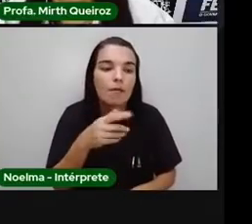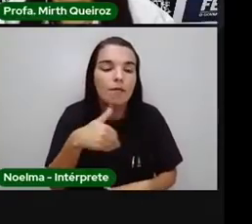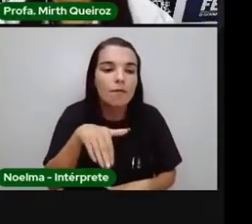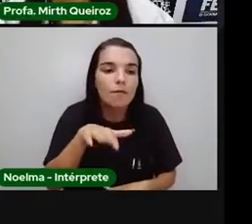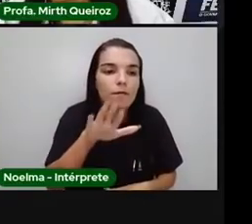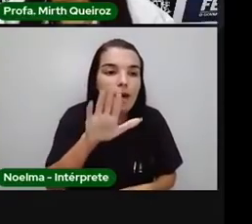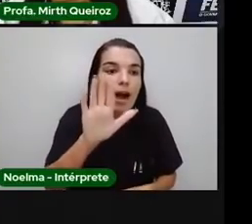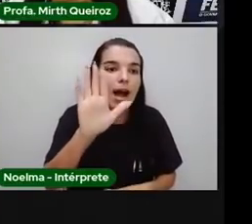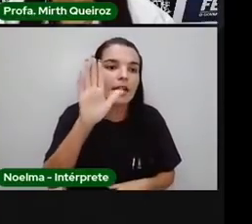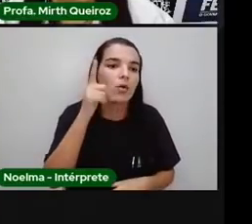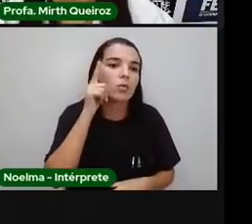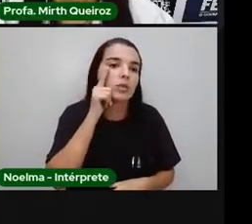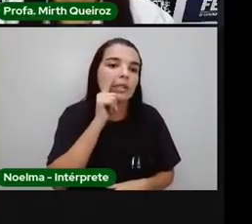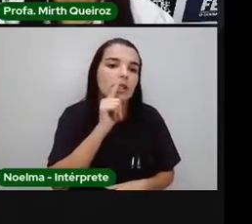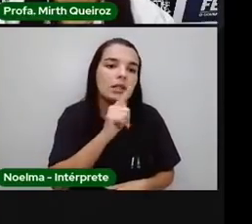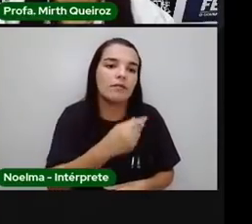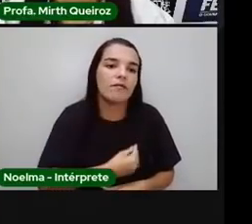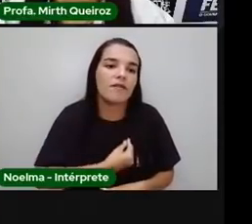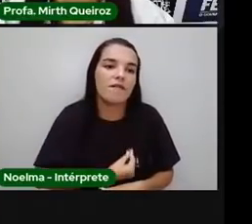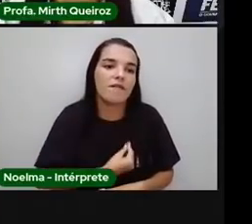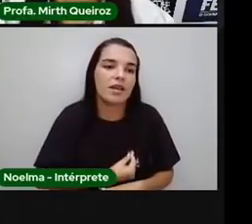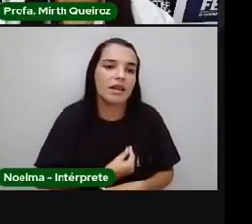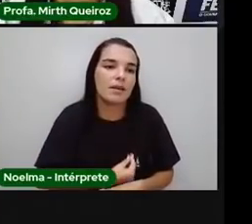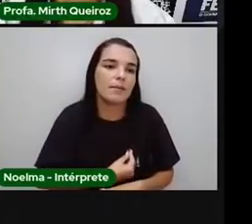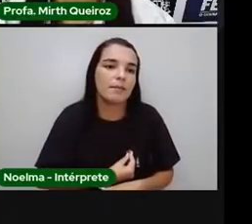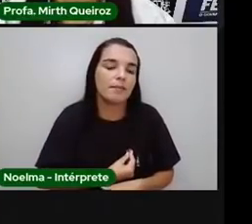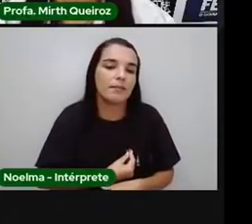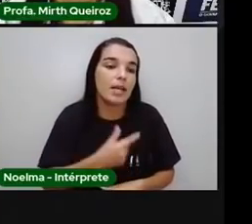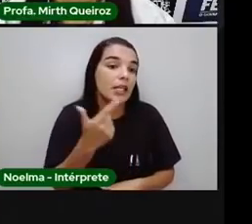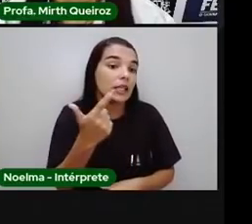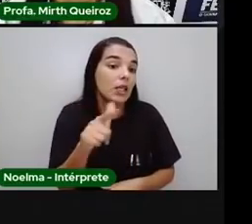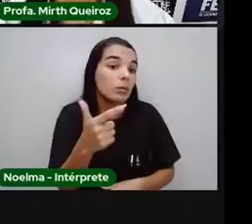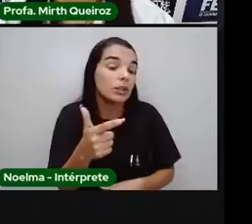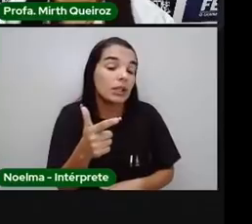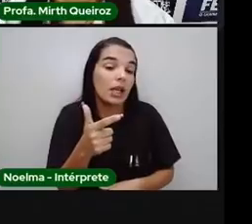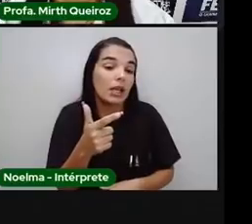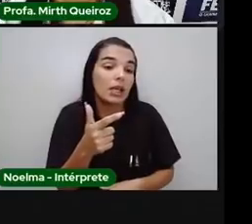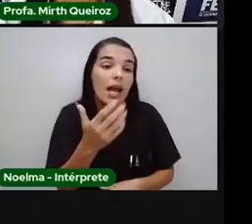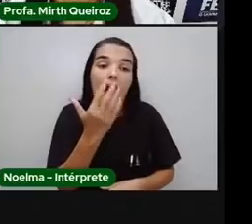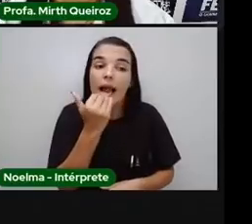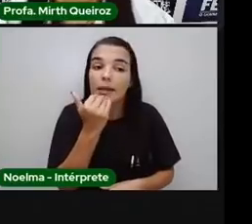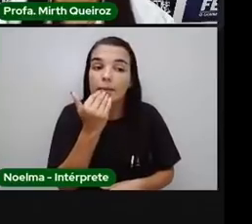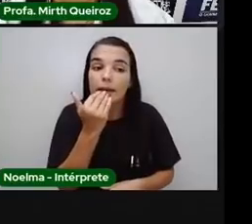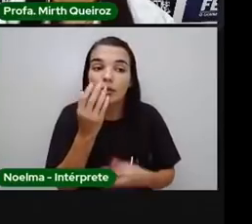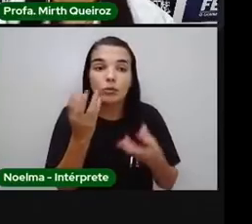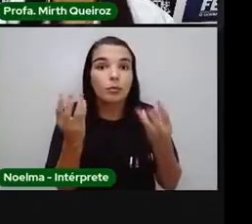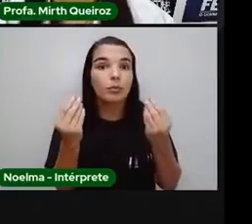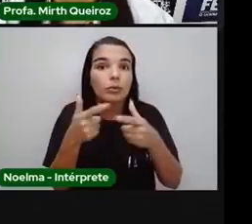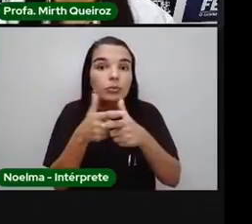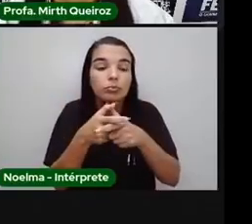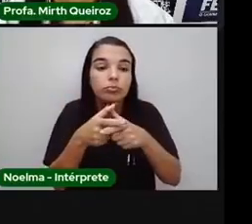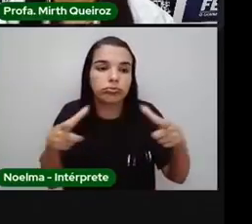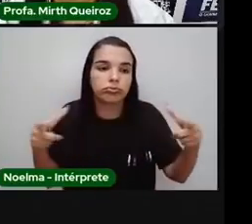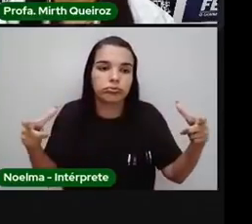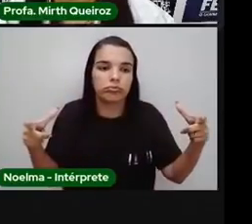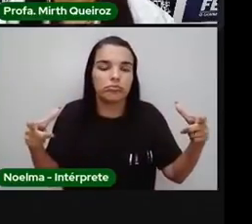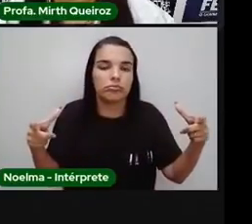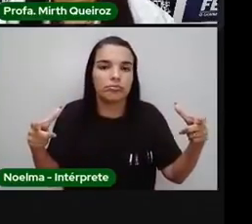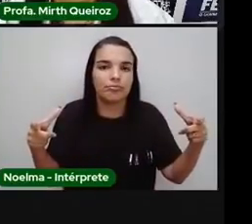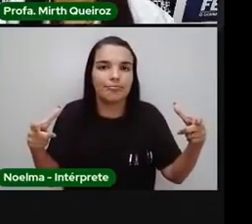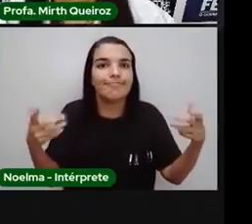de coelhos também vai aumentar. Será se vai ter alimento o suficiente? A quantidade de coelhos e de rodo que